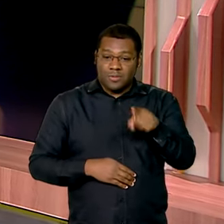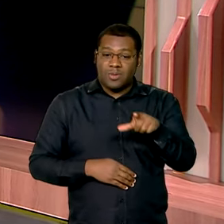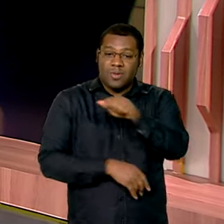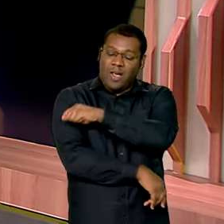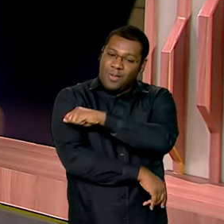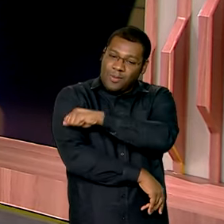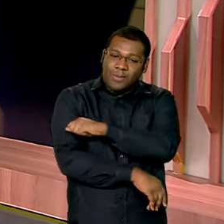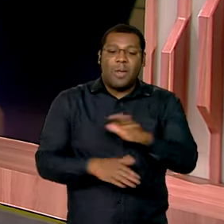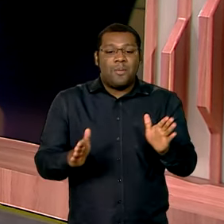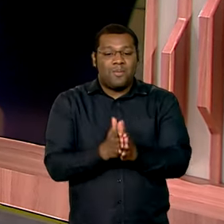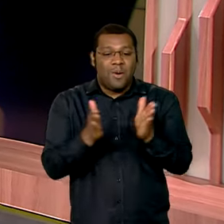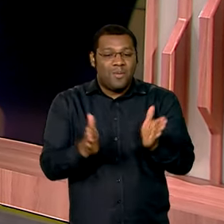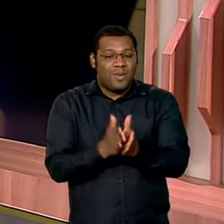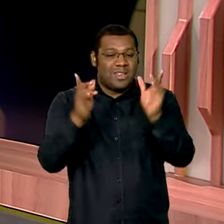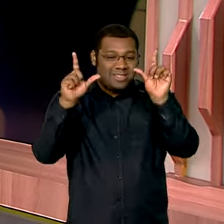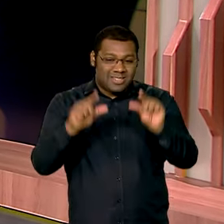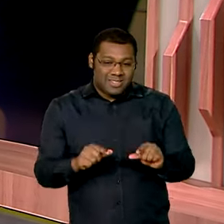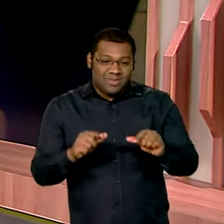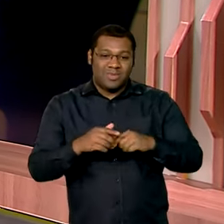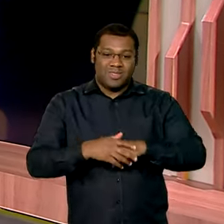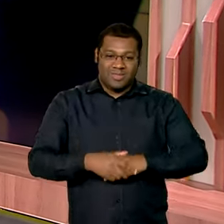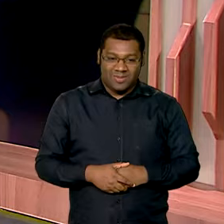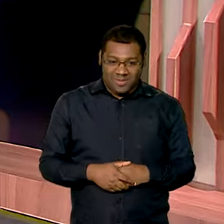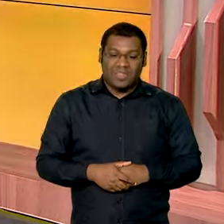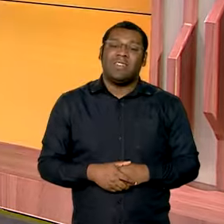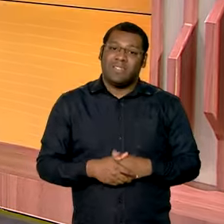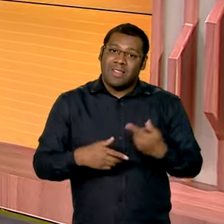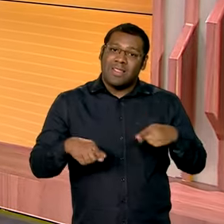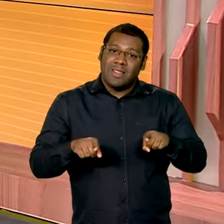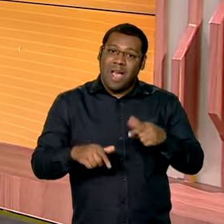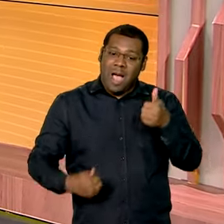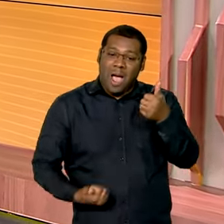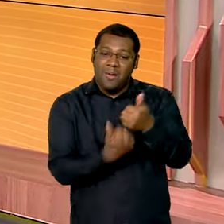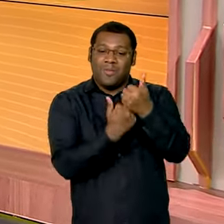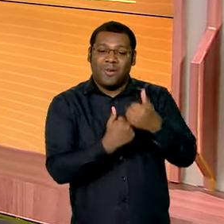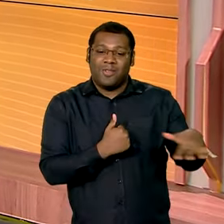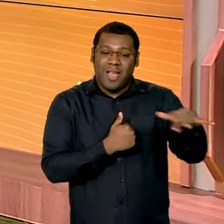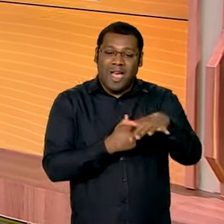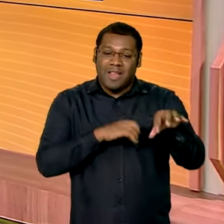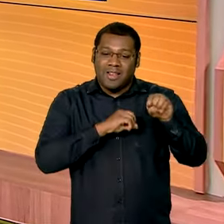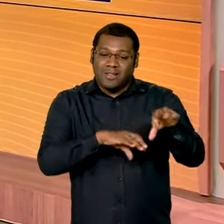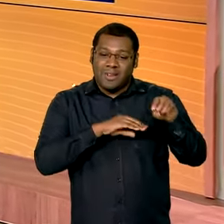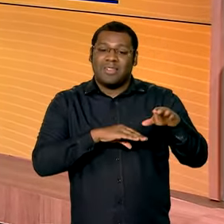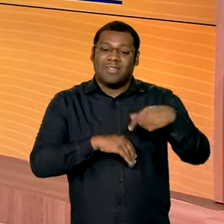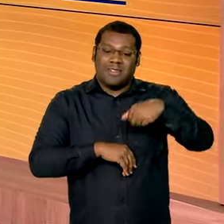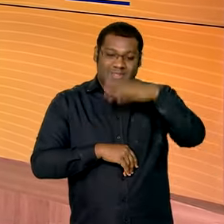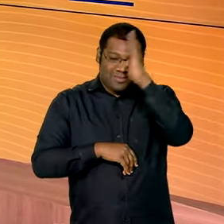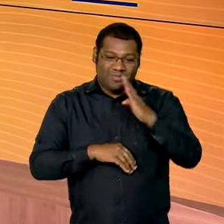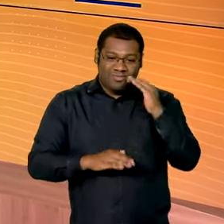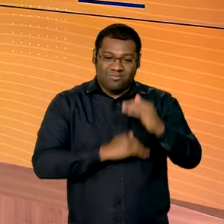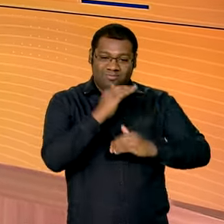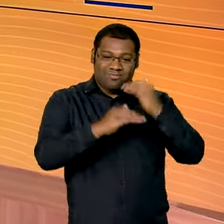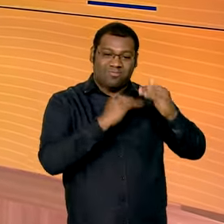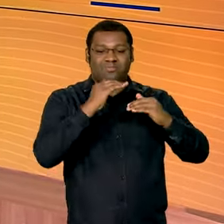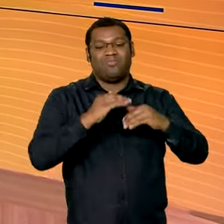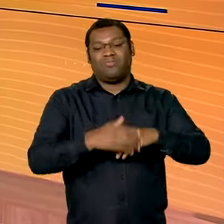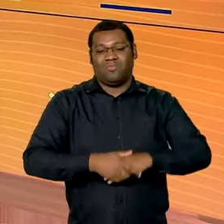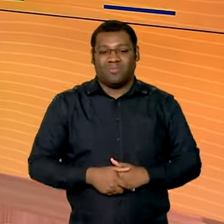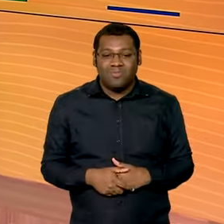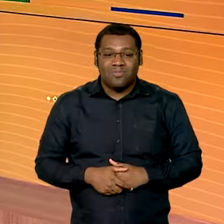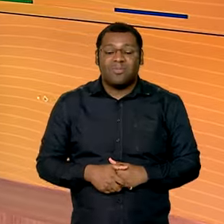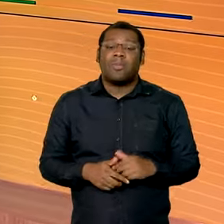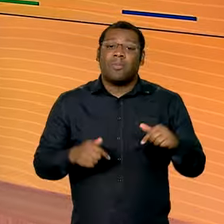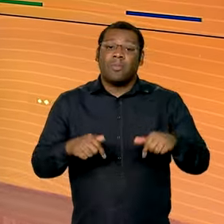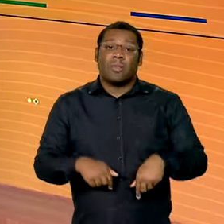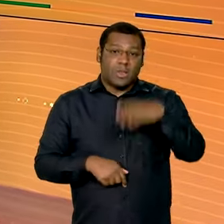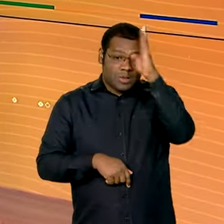pobreza, mais credibilidade e mais educação. Um país melhor para todos nós. E falando em crescimento do